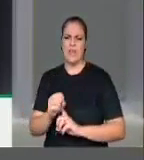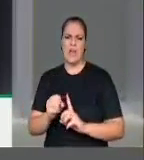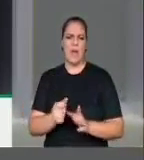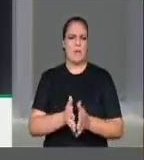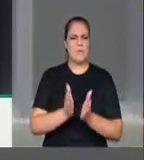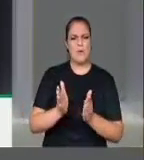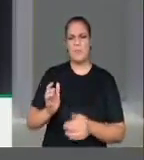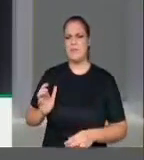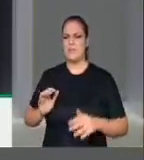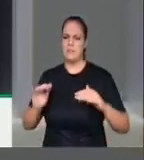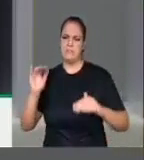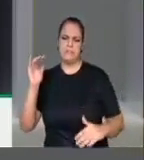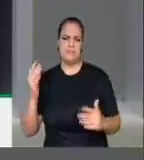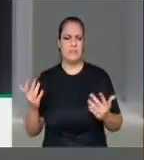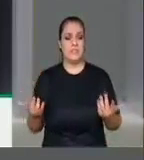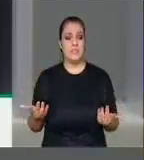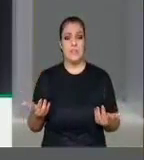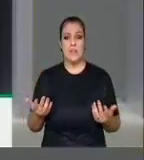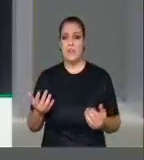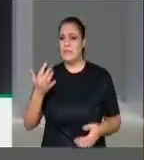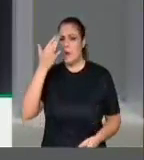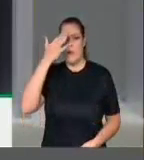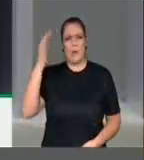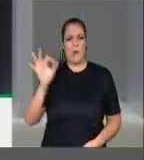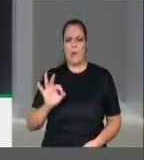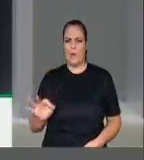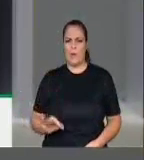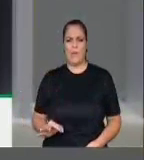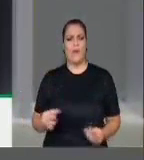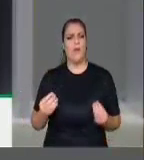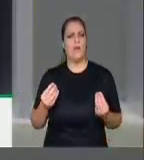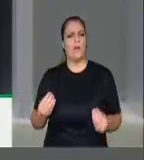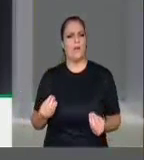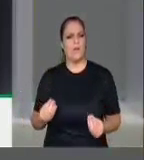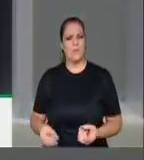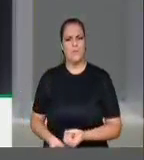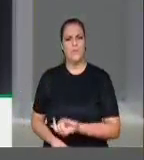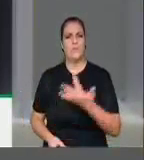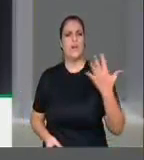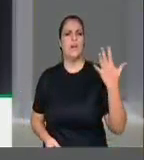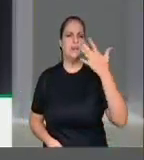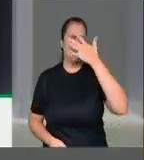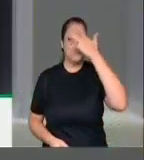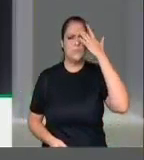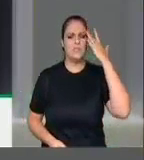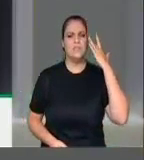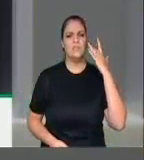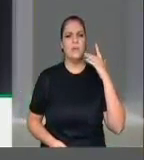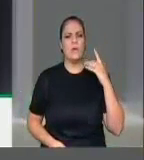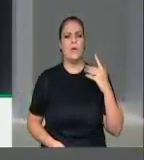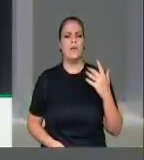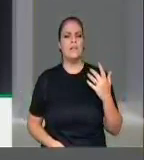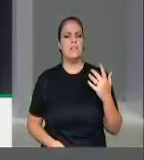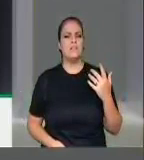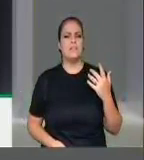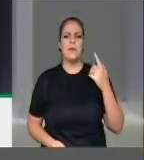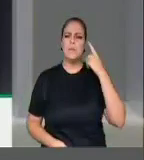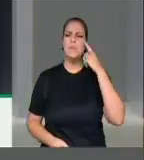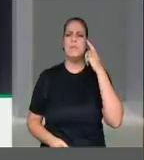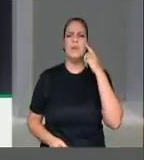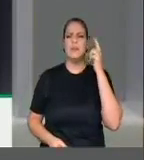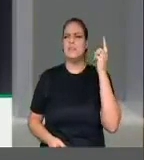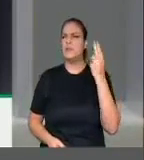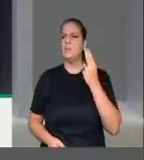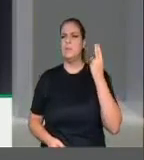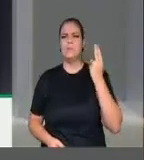econômicas. E é incompreensível que muitas pessoas a considerem uma meta cada vez mais